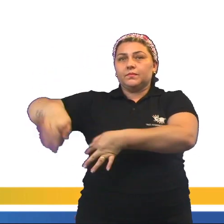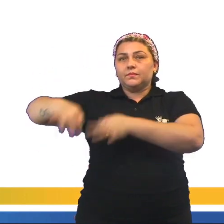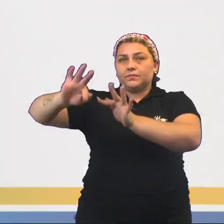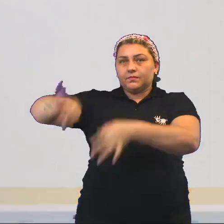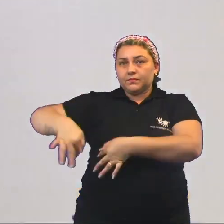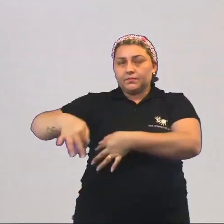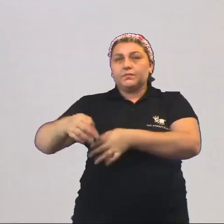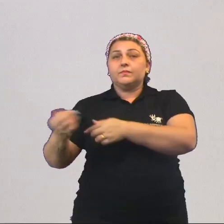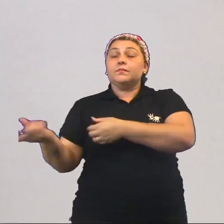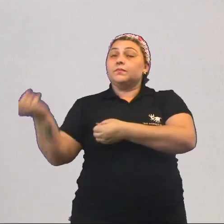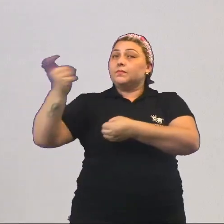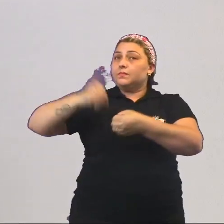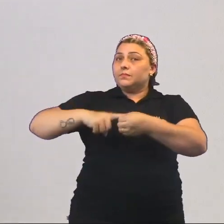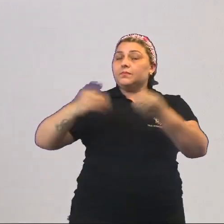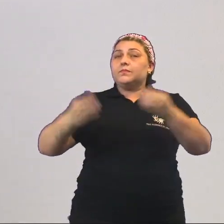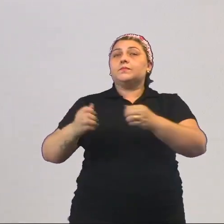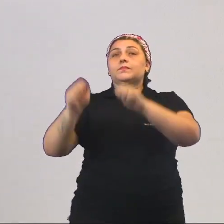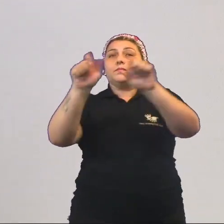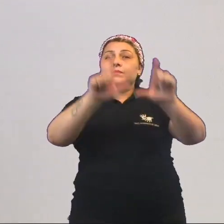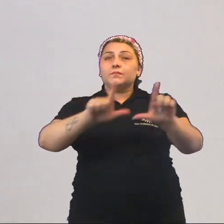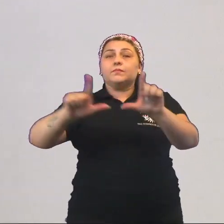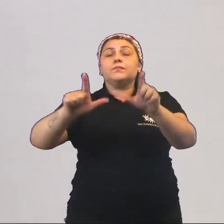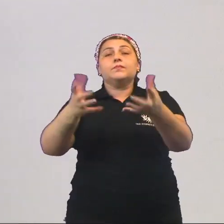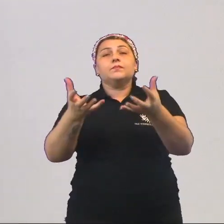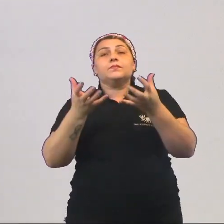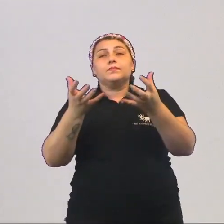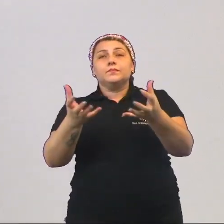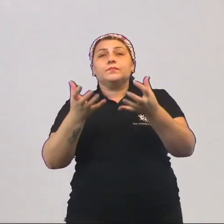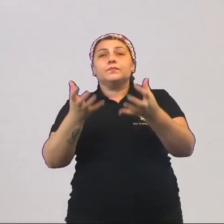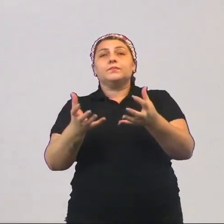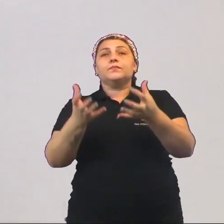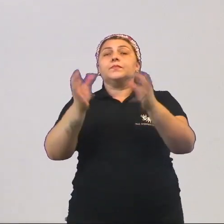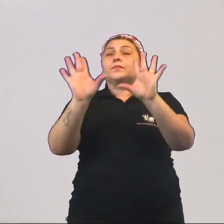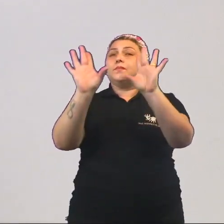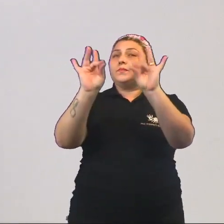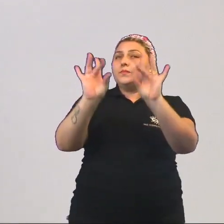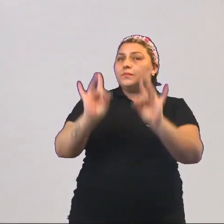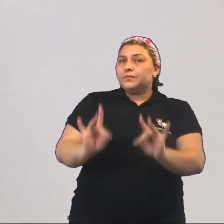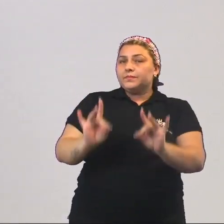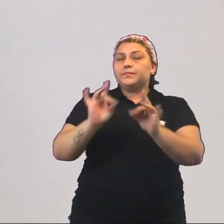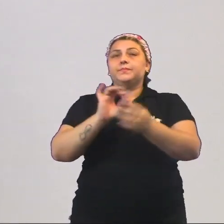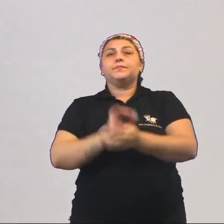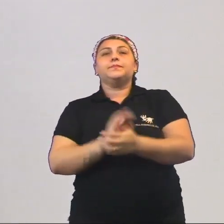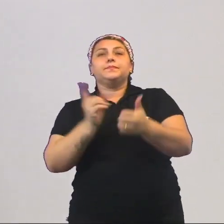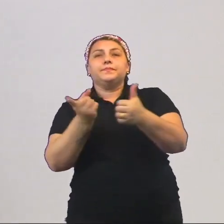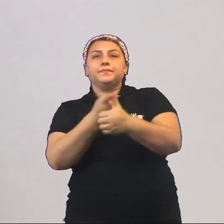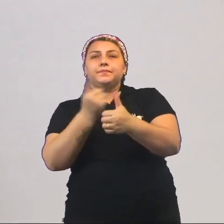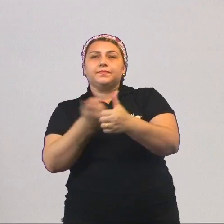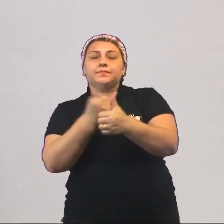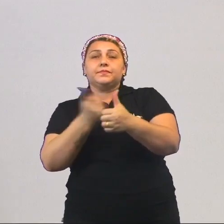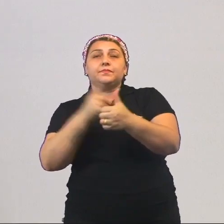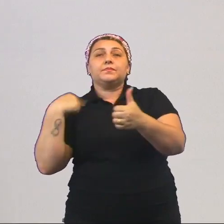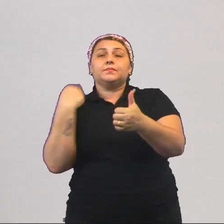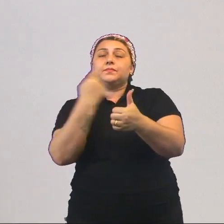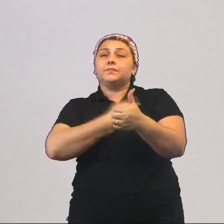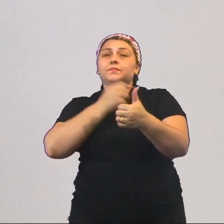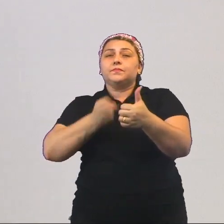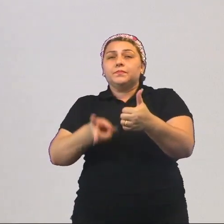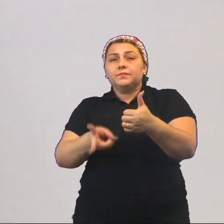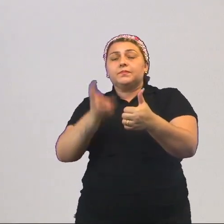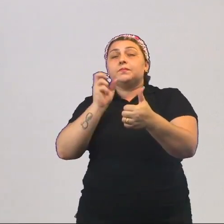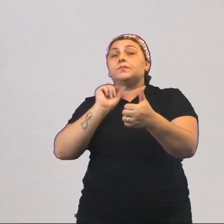Vamos retornar agora a imagem para mim, que eu quero tecer algumas considerações. Primeiro, nós podemos